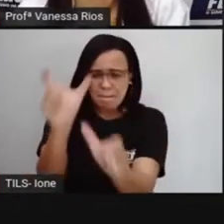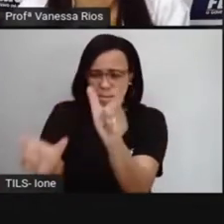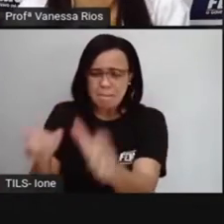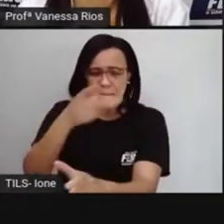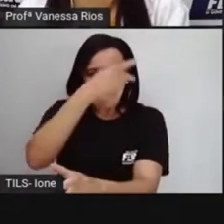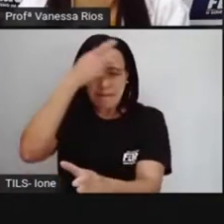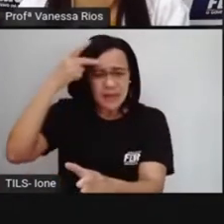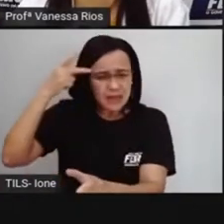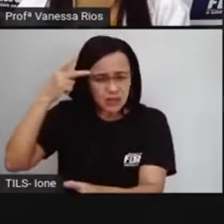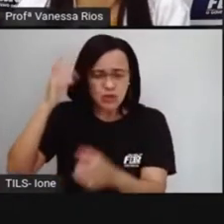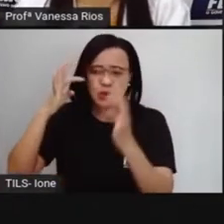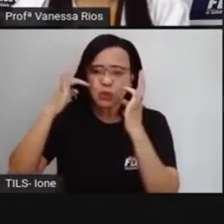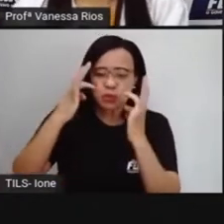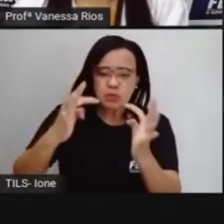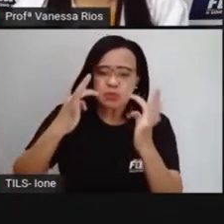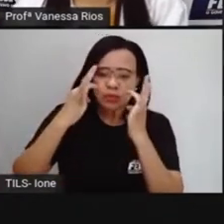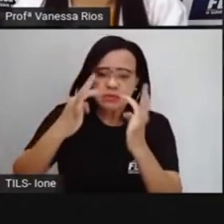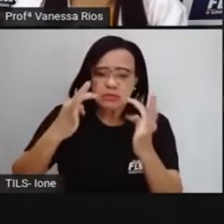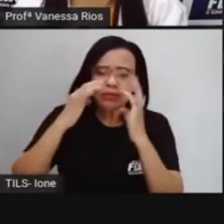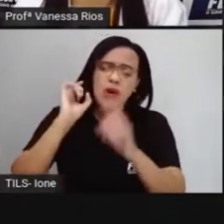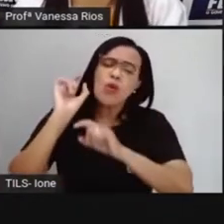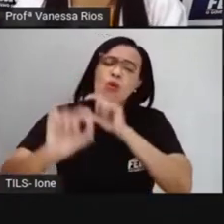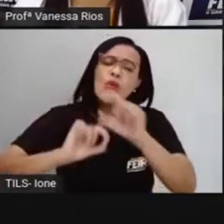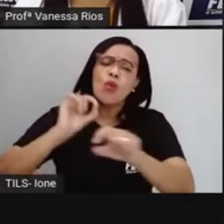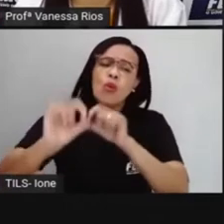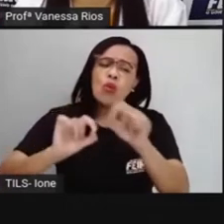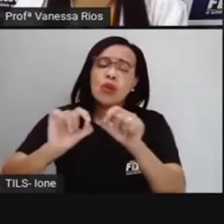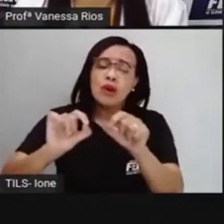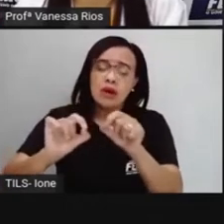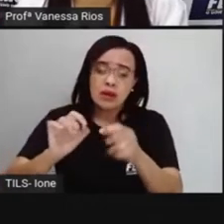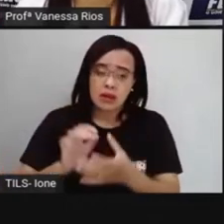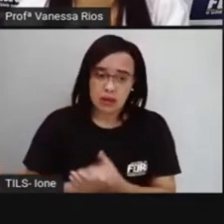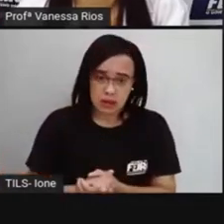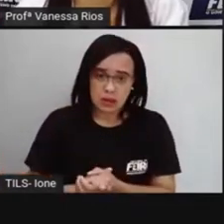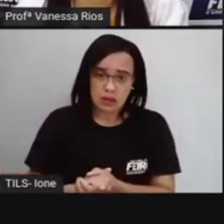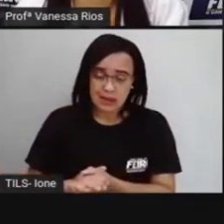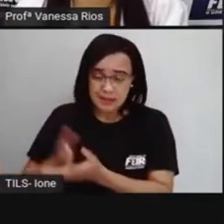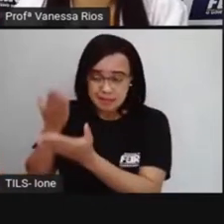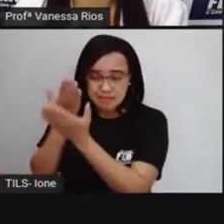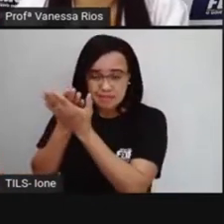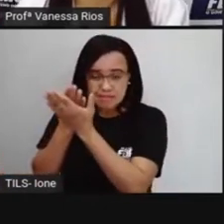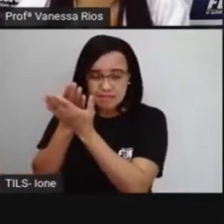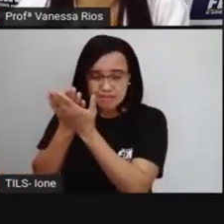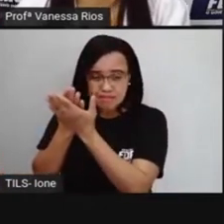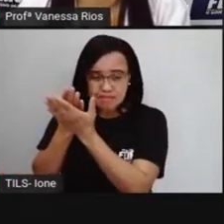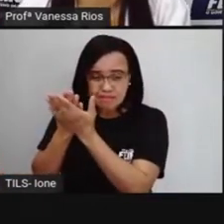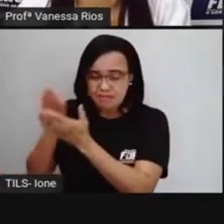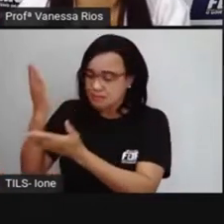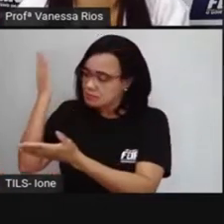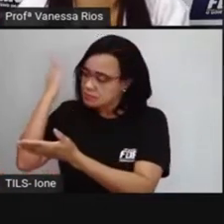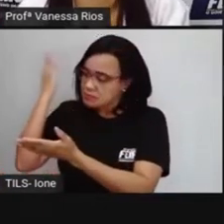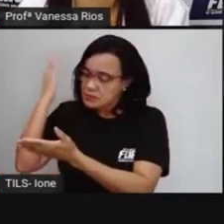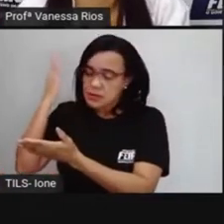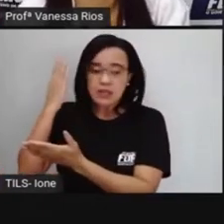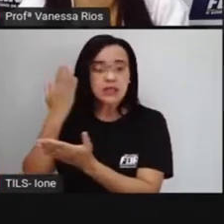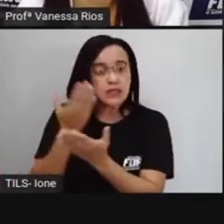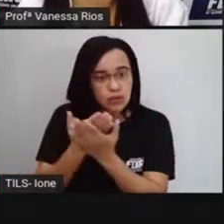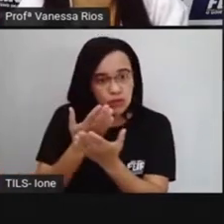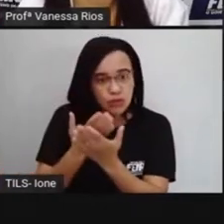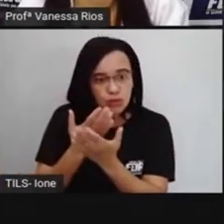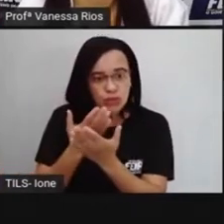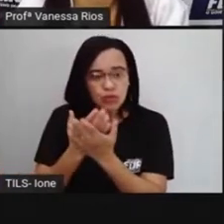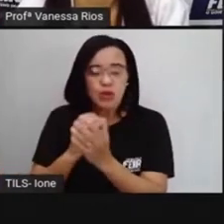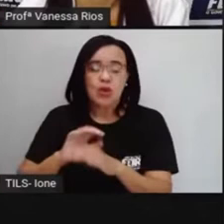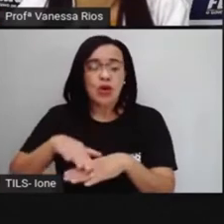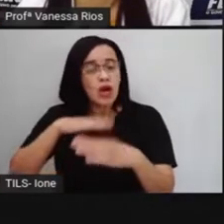nos momentos em que vocês já estudaram sobre isso, ou independente de ter sido na escola, né, em um outro momento, em um outro